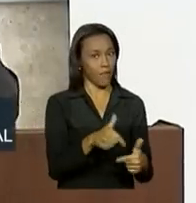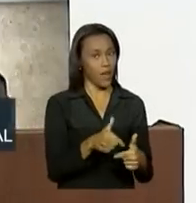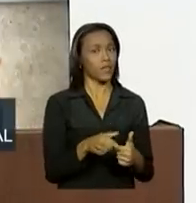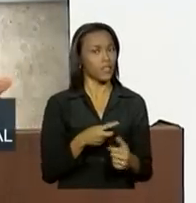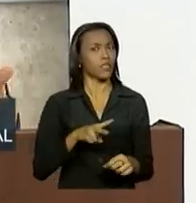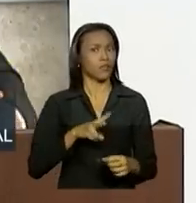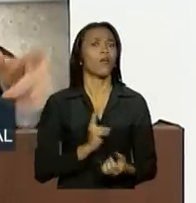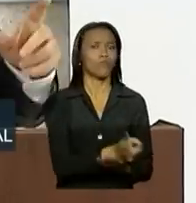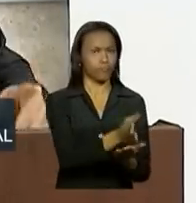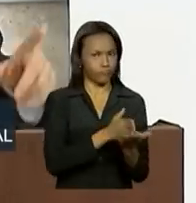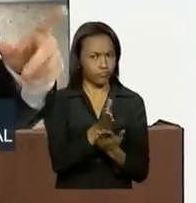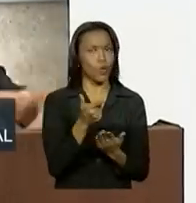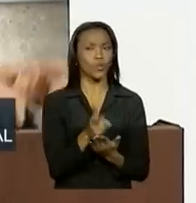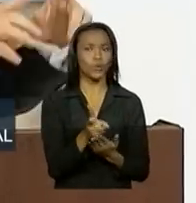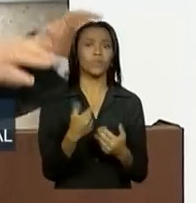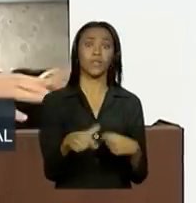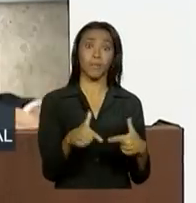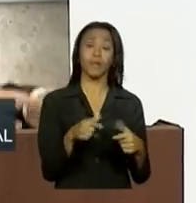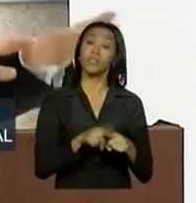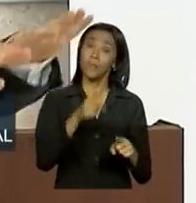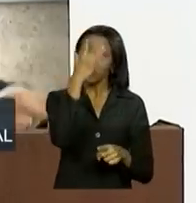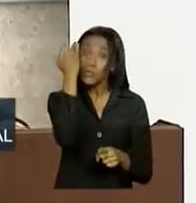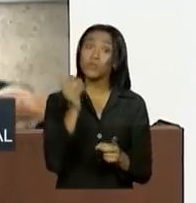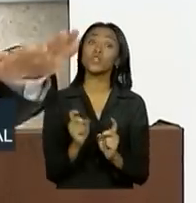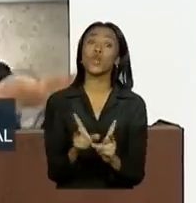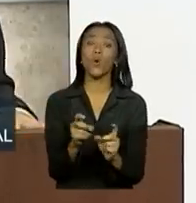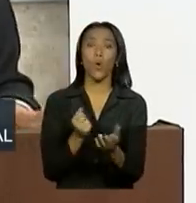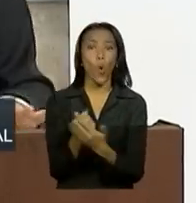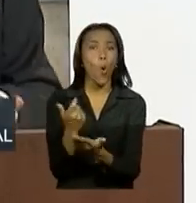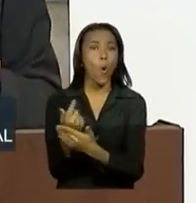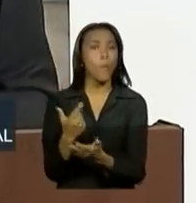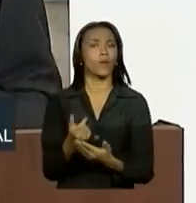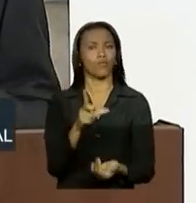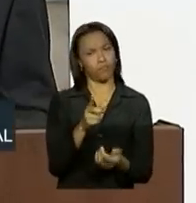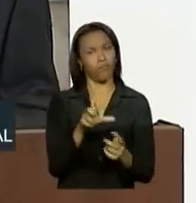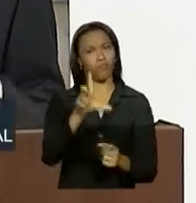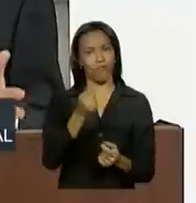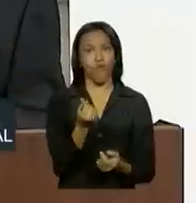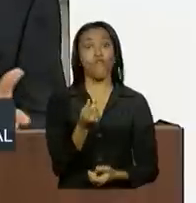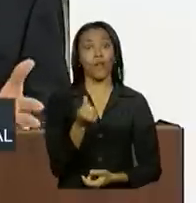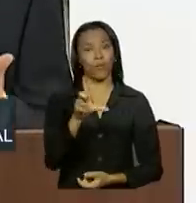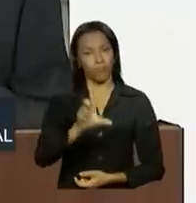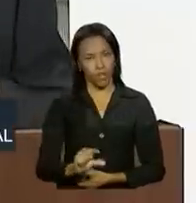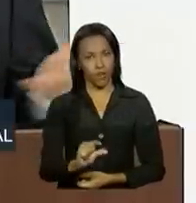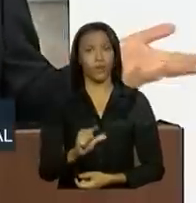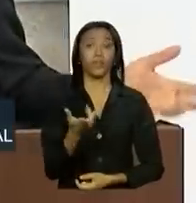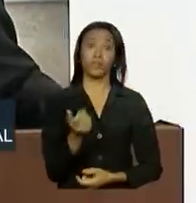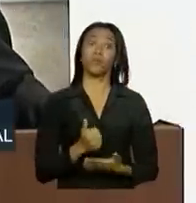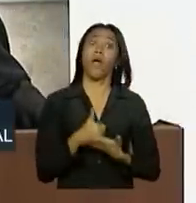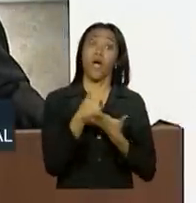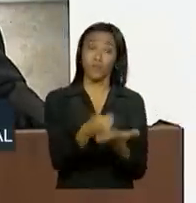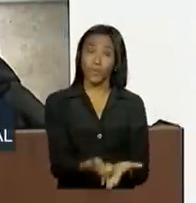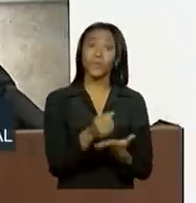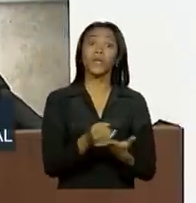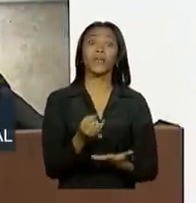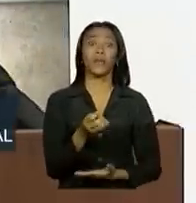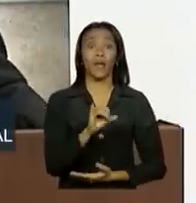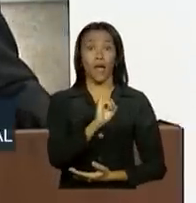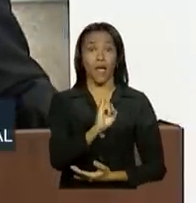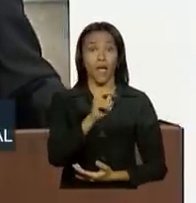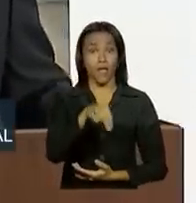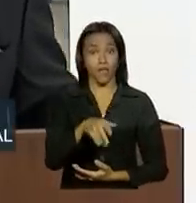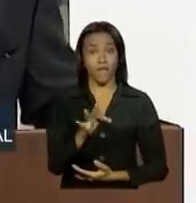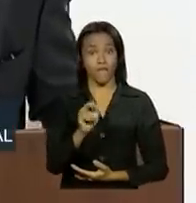é também o consumidor que vai consumir os produtos a um preço mais baixo. E isso também ajuda a inflação a se